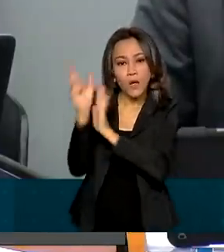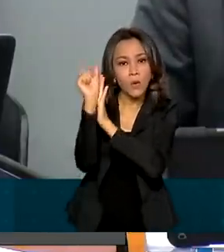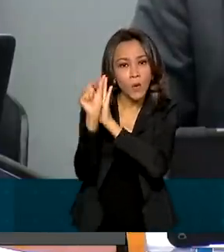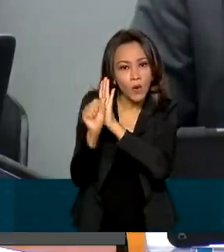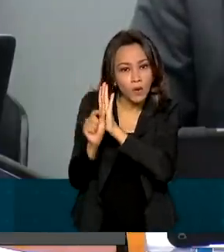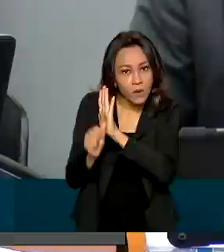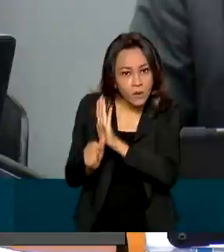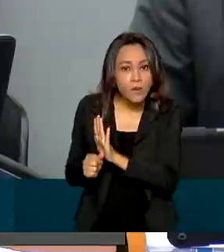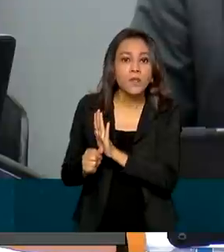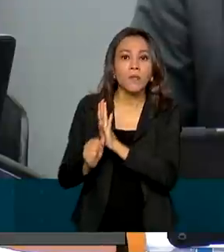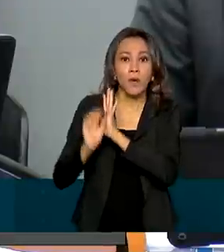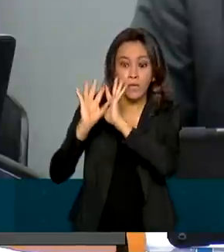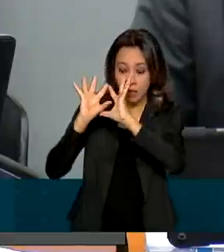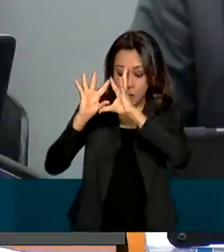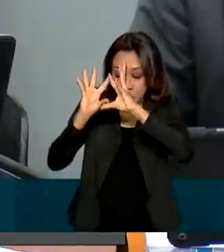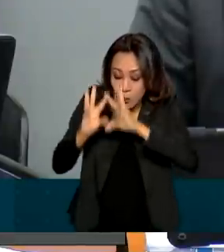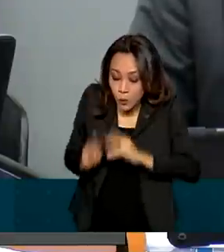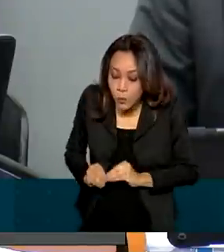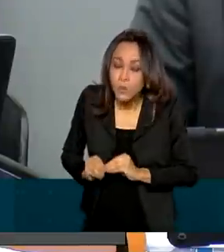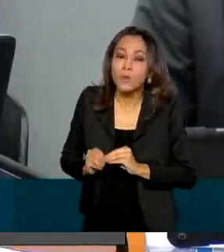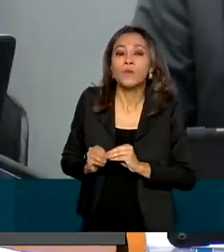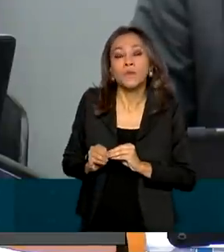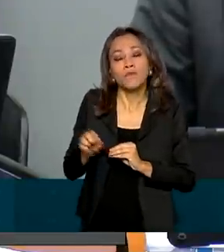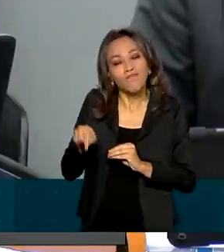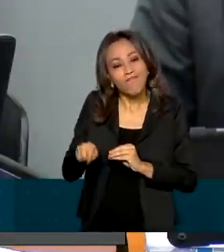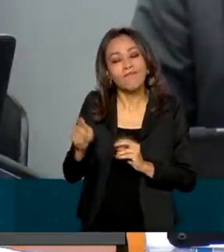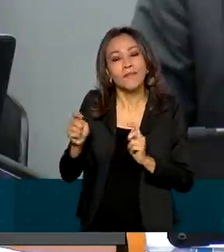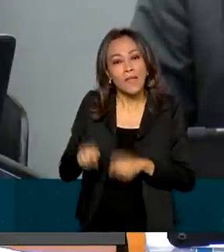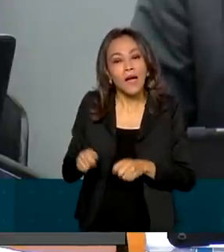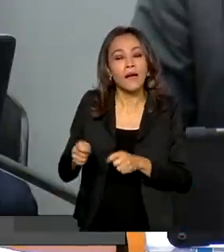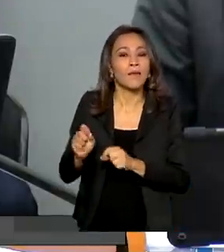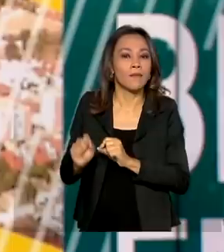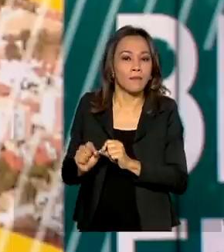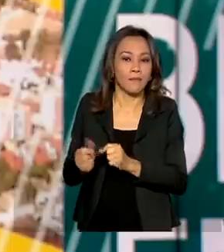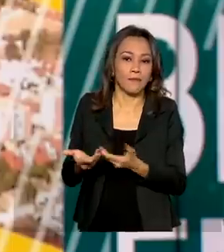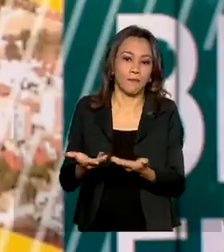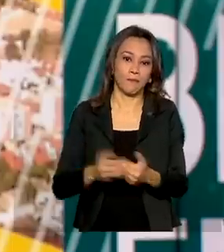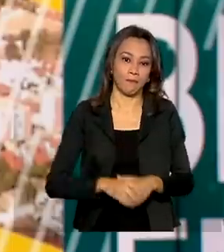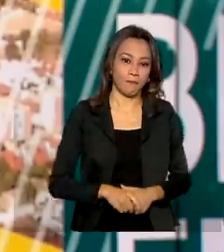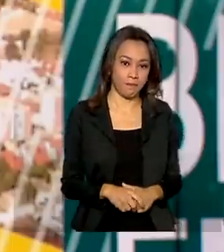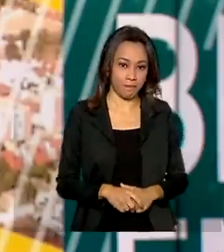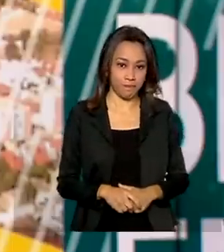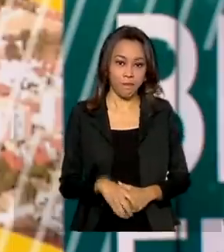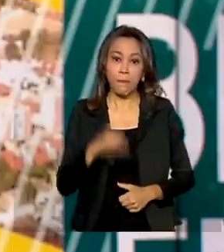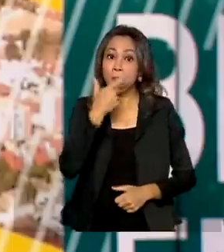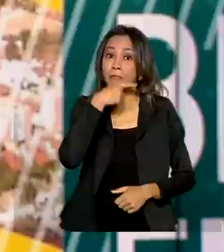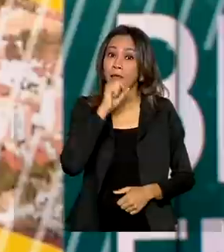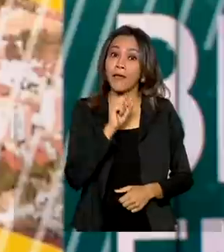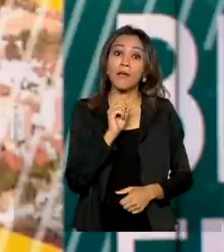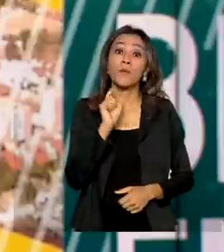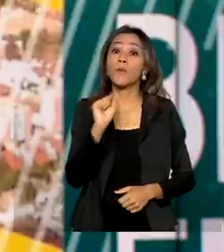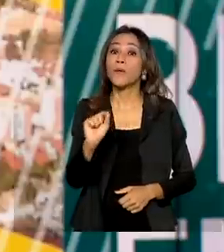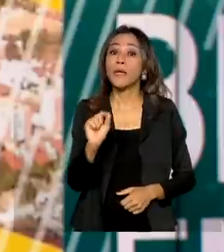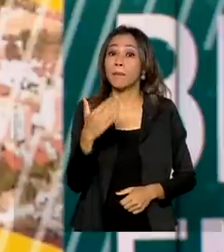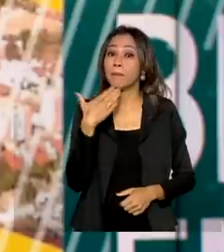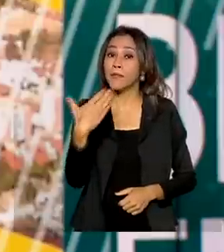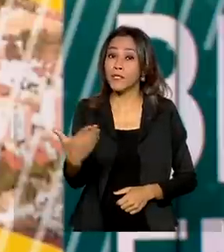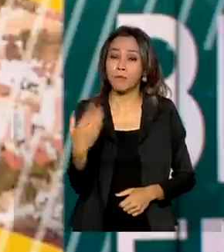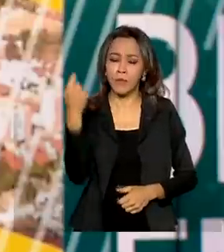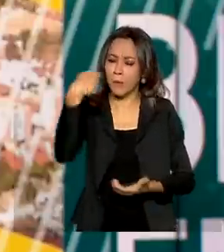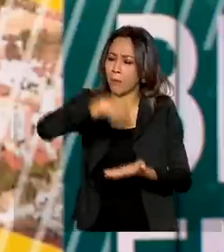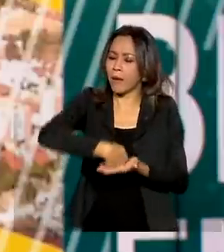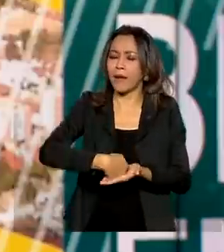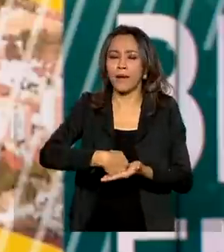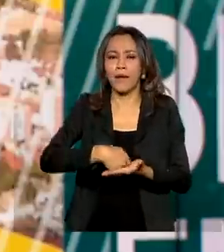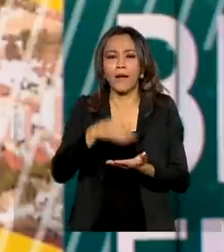a totalidade do orçamento seja disponibilizado para a pasta. Quem entrou com pedido para não pagar a taxa de